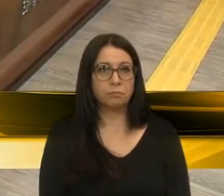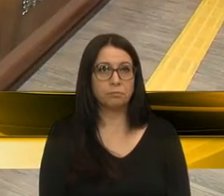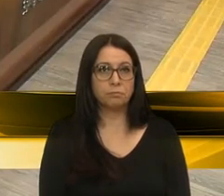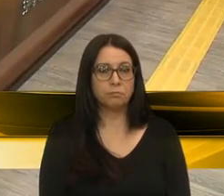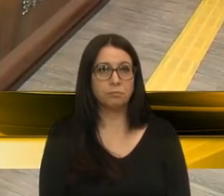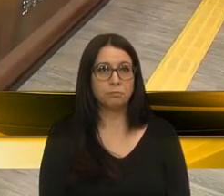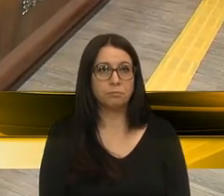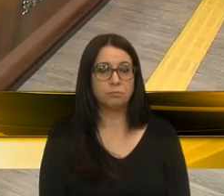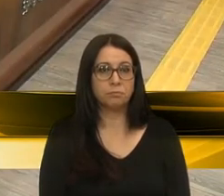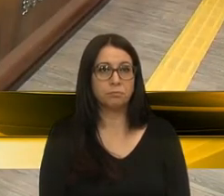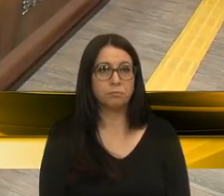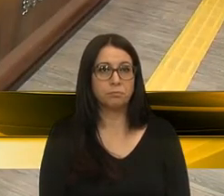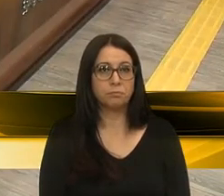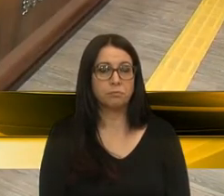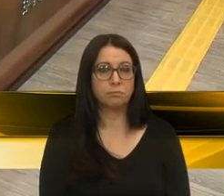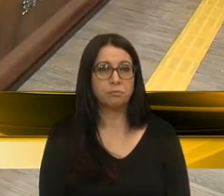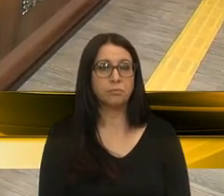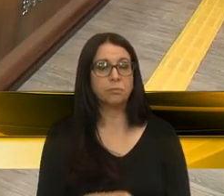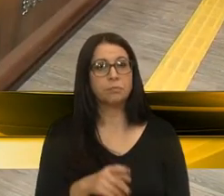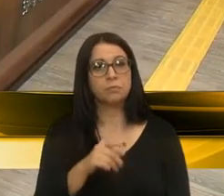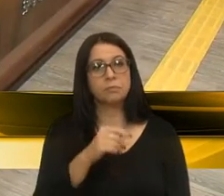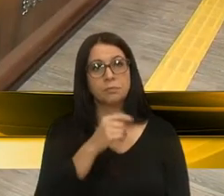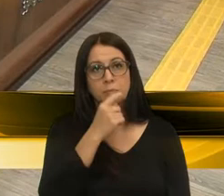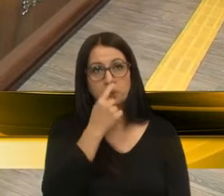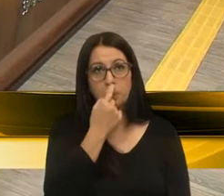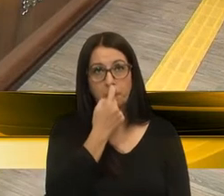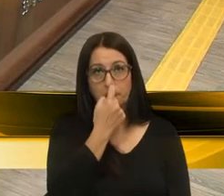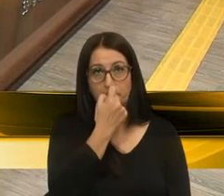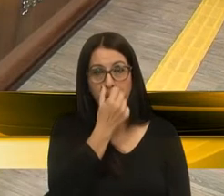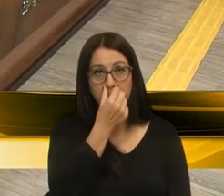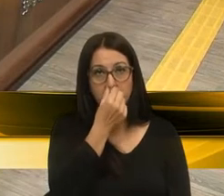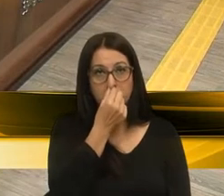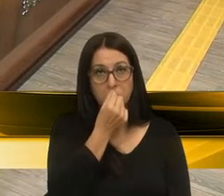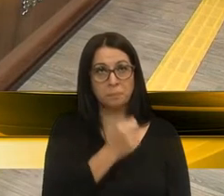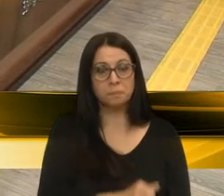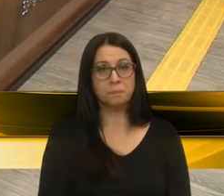Eu cedo um tempo para o vereador Fioza. parte de Tiberiçá.